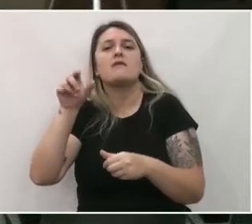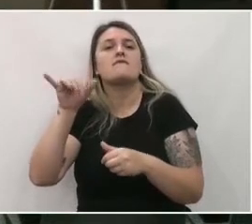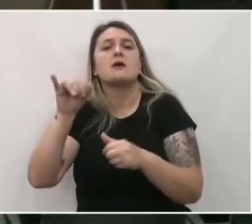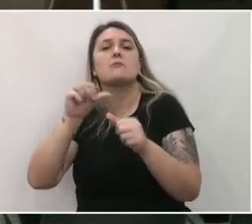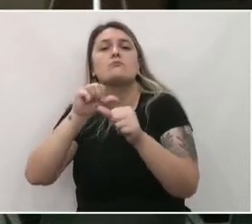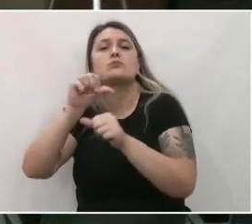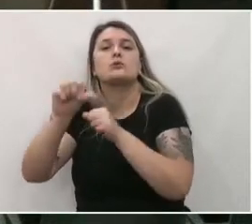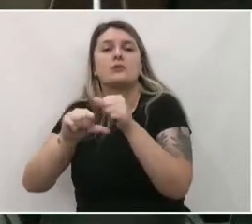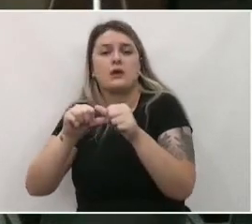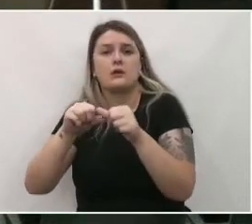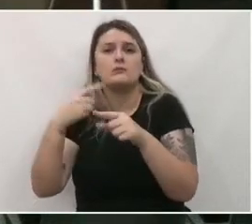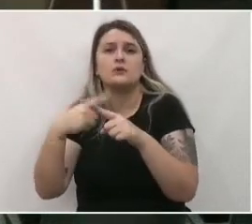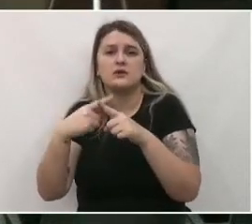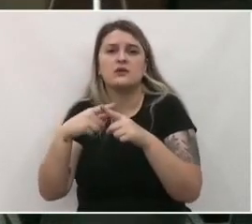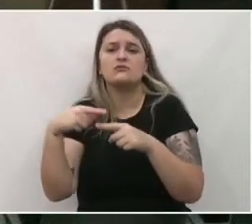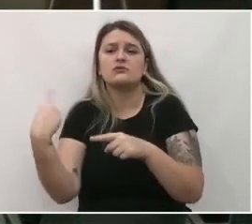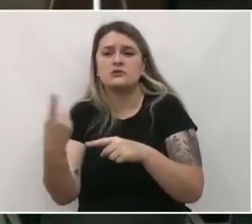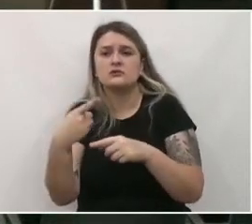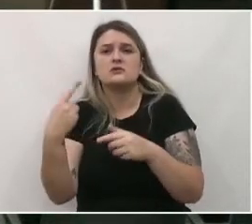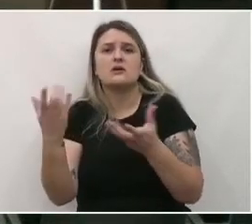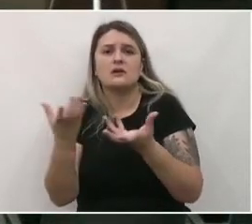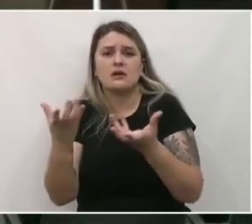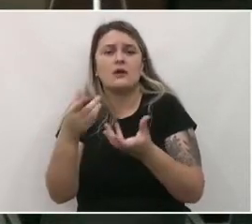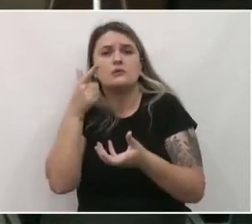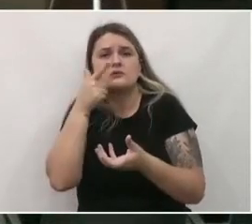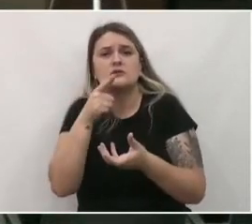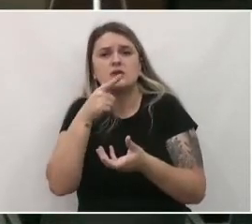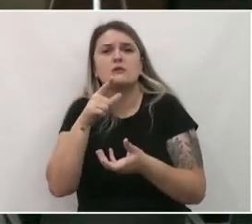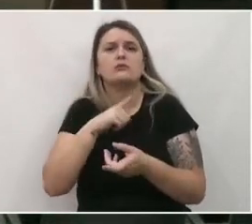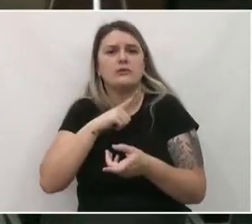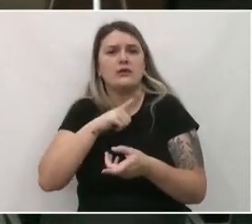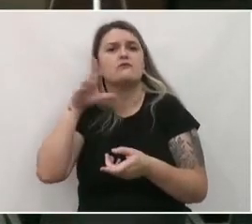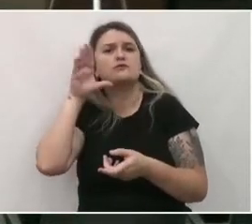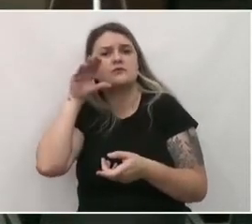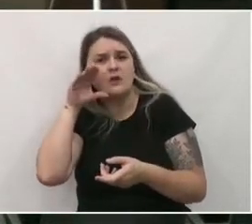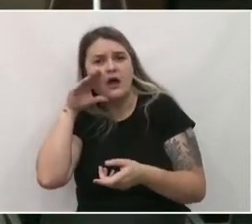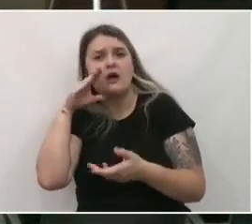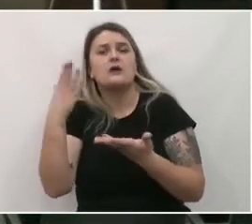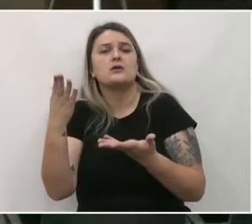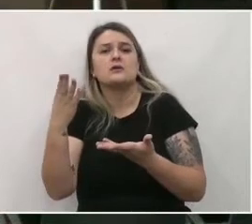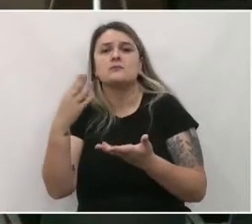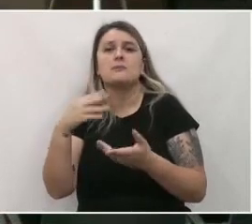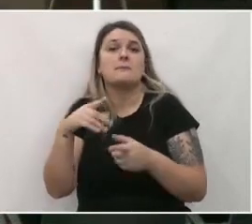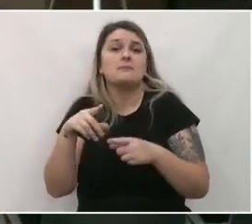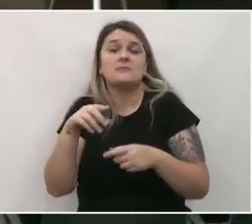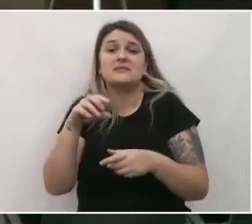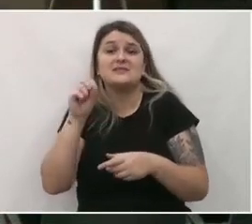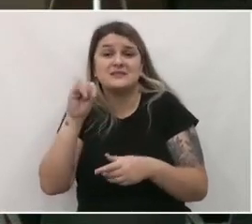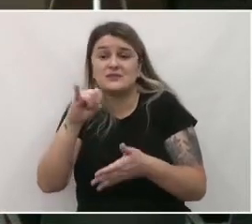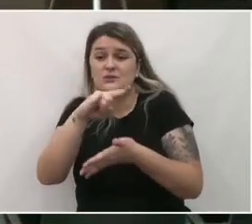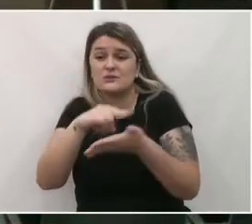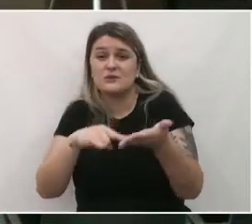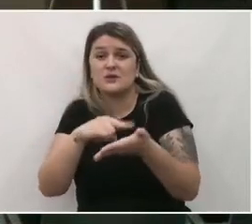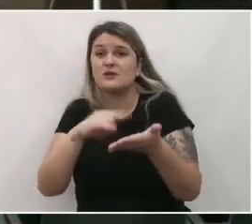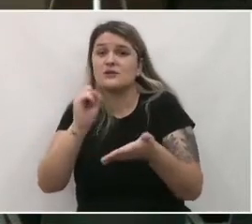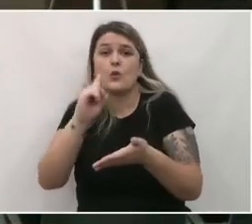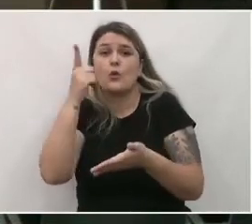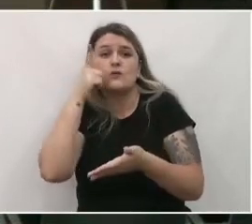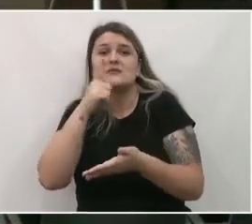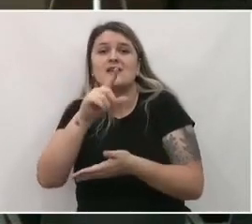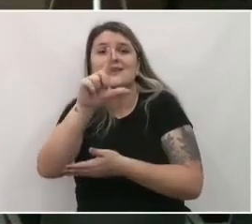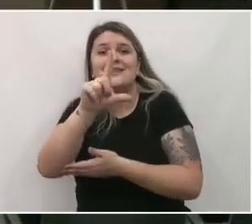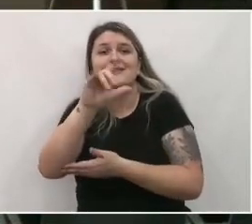para a gente conseguir isso aí, porque a gente tem funcionário e tudo e sem essa documentação você não consegue um licenciamento